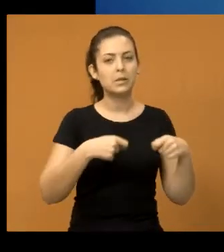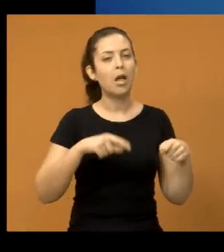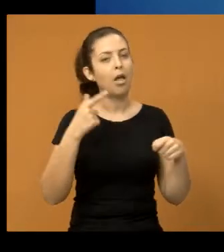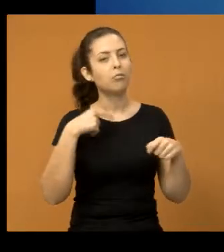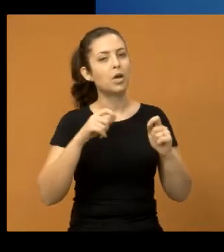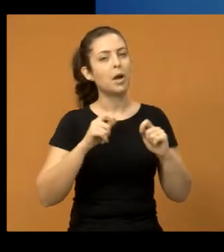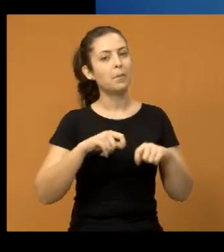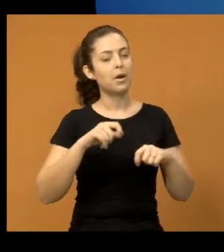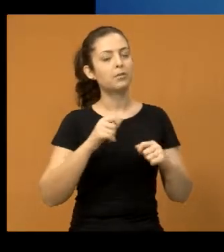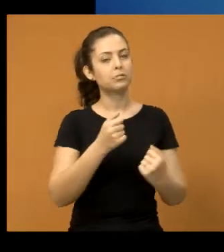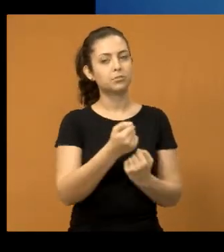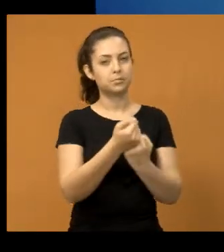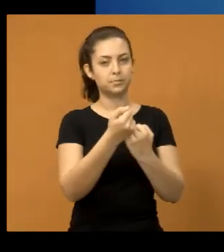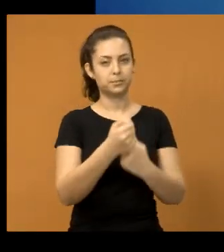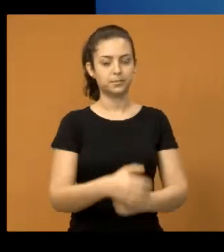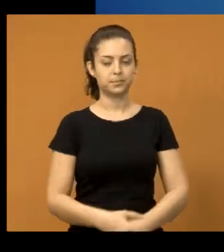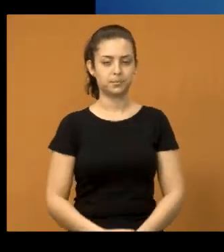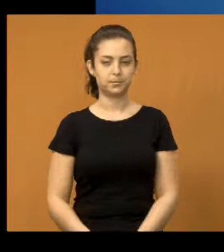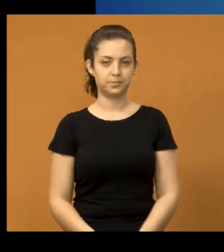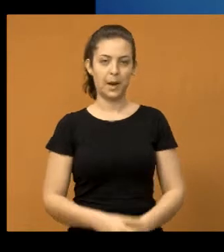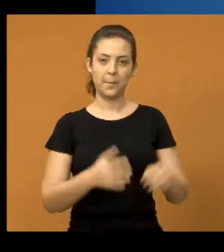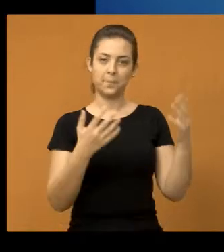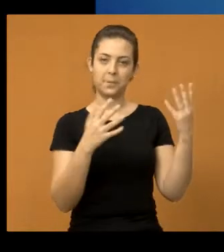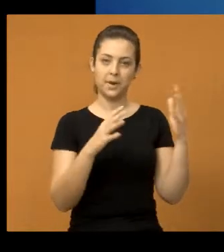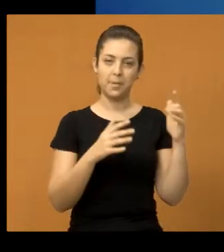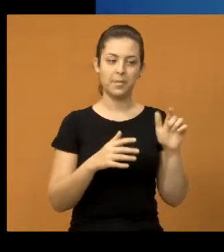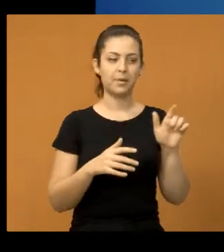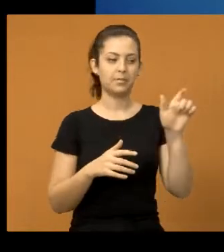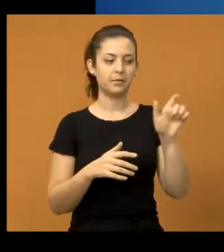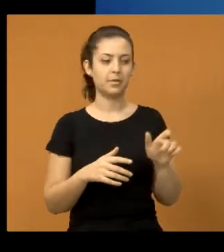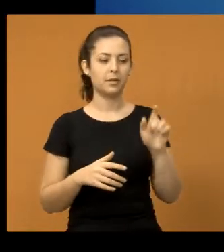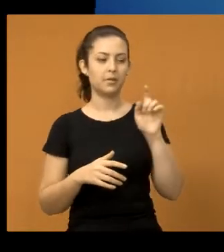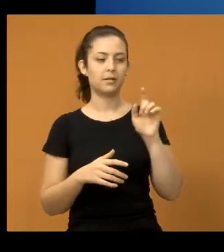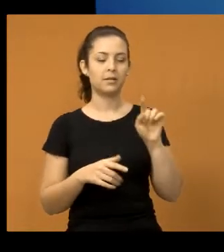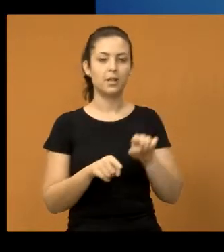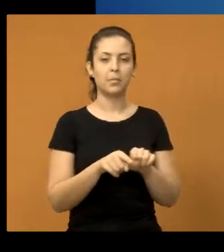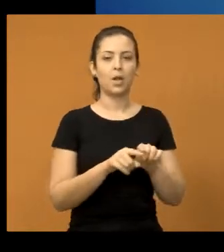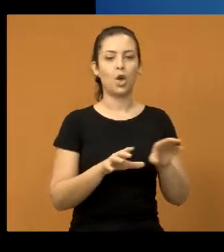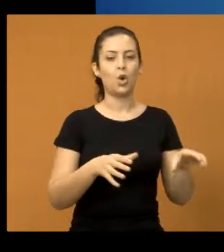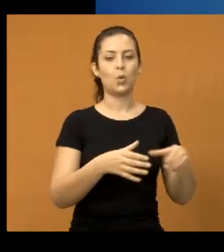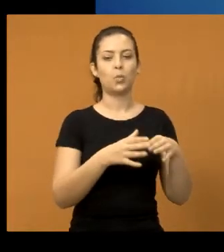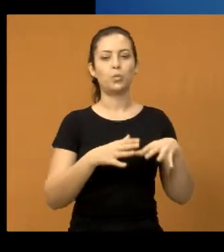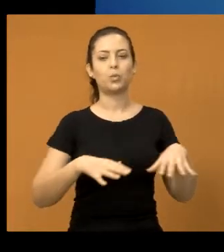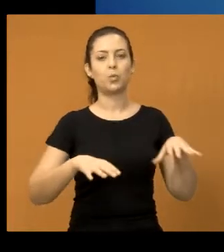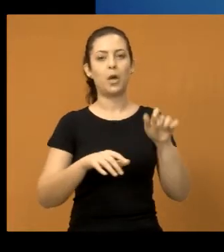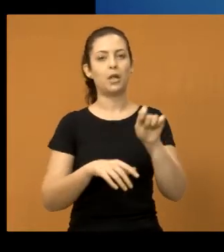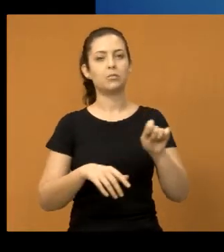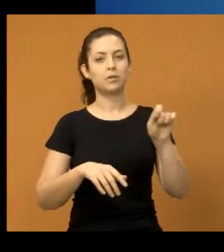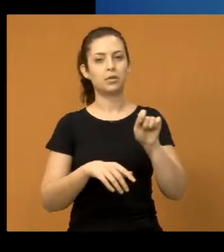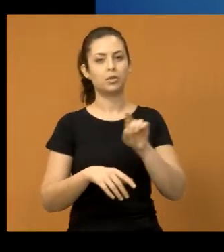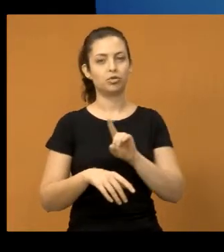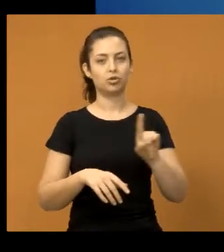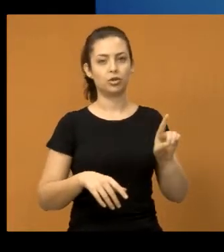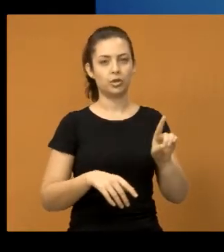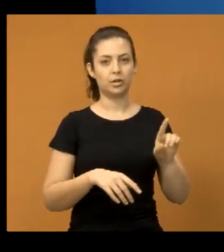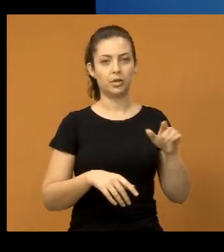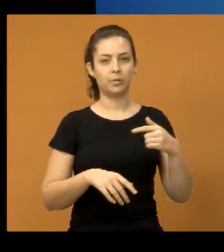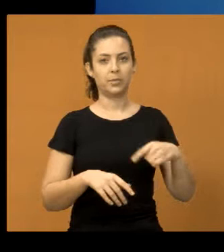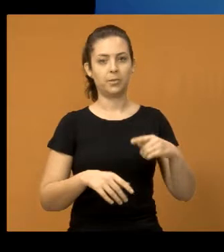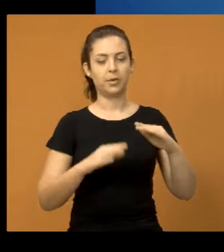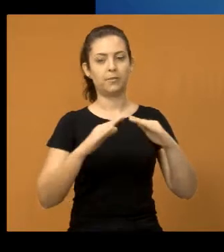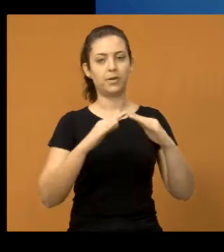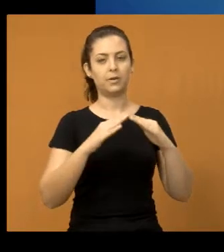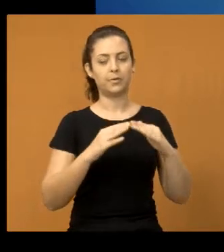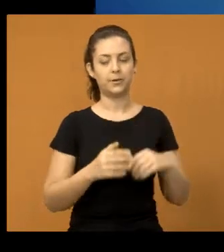gente, conte conosco, dona Maria. Parabéns aí para a senhora e para toda a sua equipe da nova diretoria da Associação de Moradores